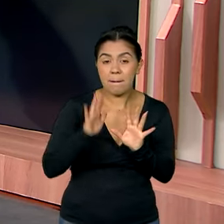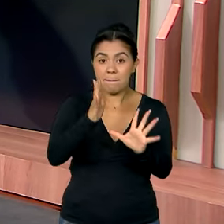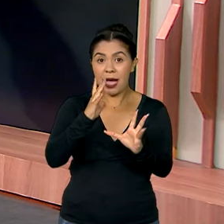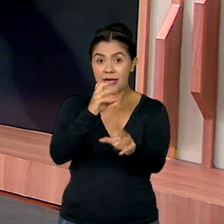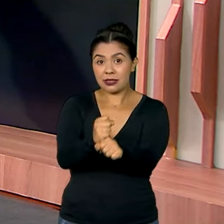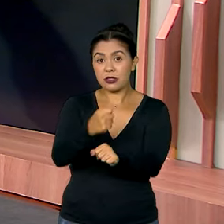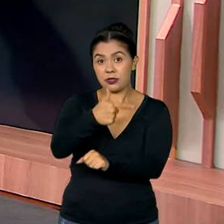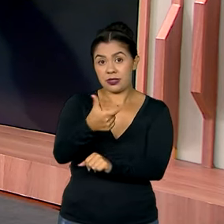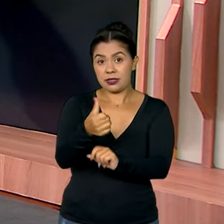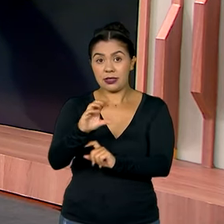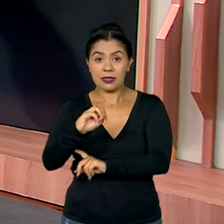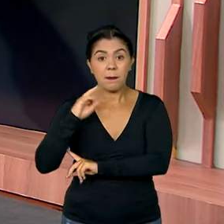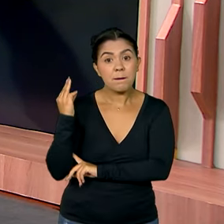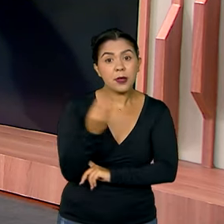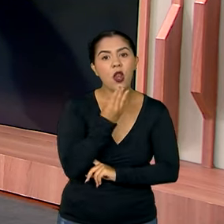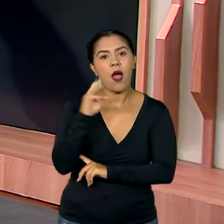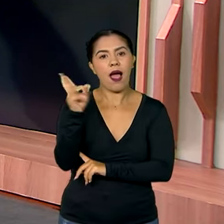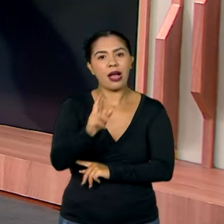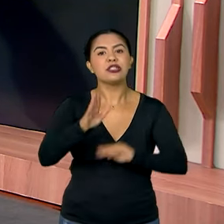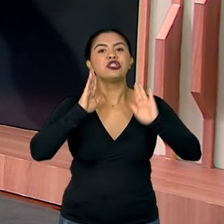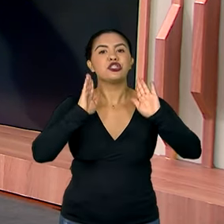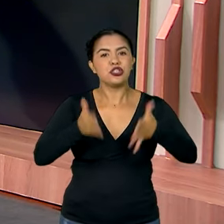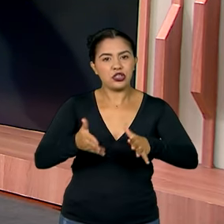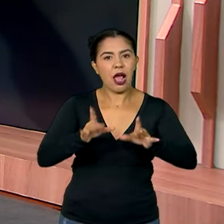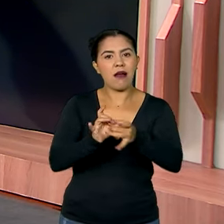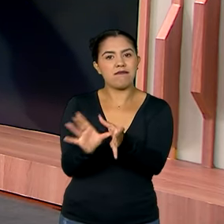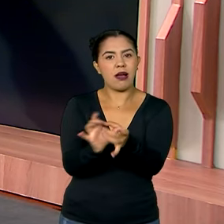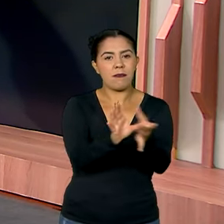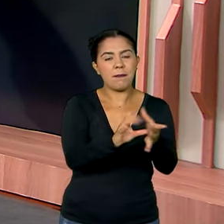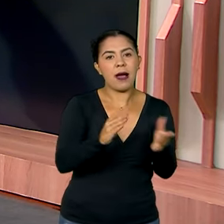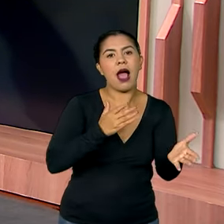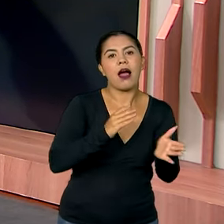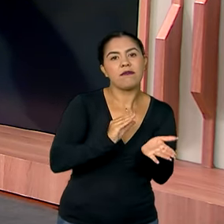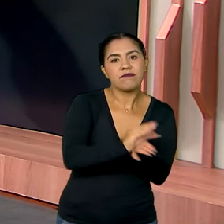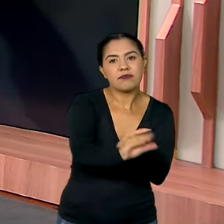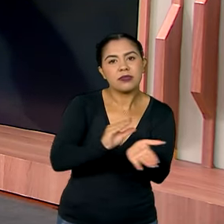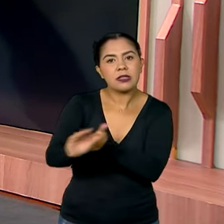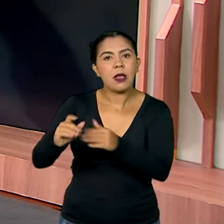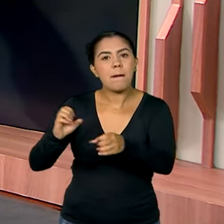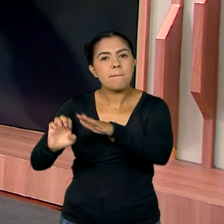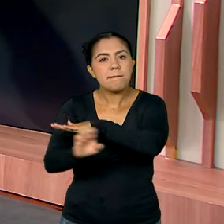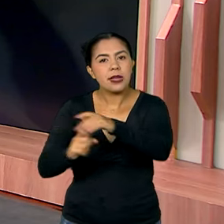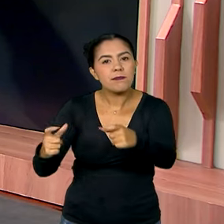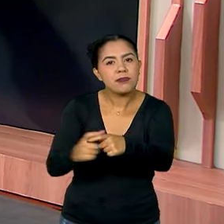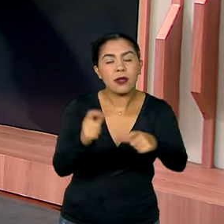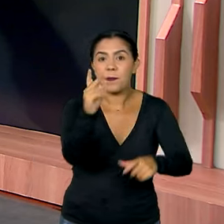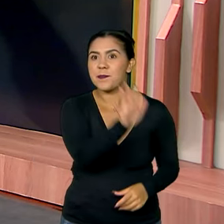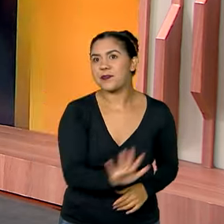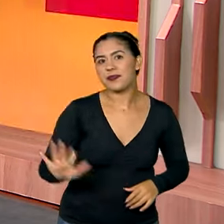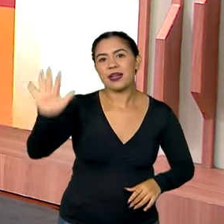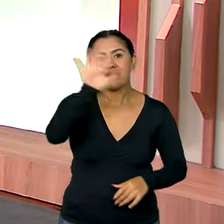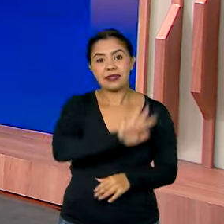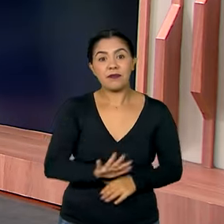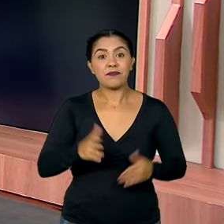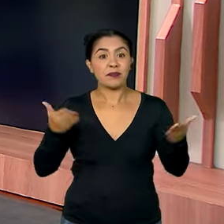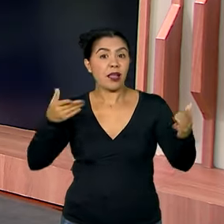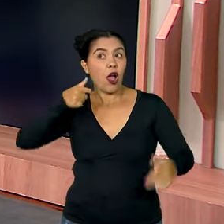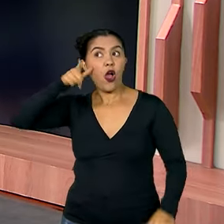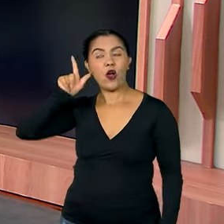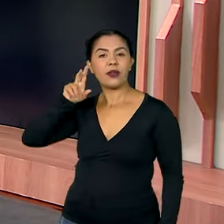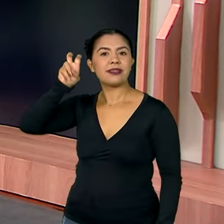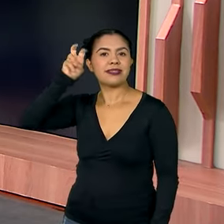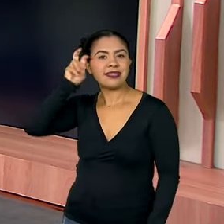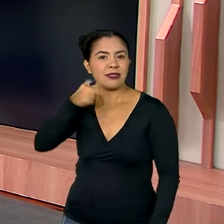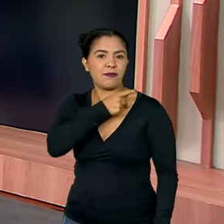milhões de reais já foram usados para financiar pequenas empresas em todo o país. E nessa quinta-feira, o